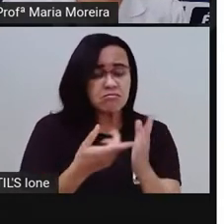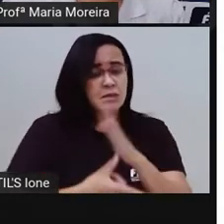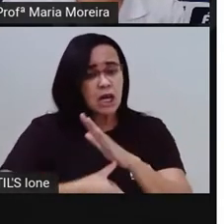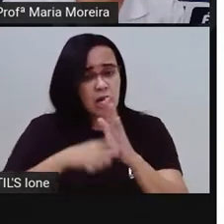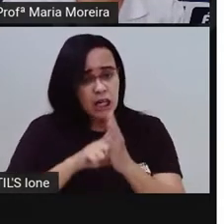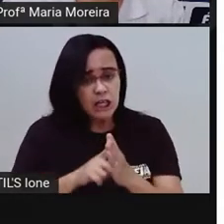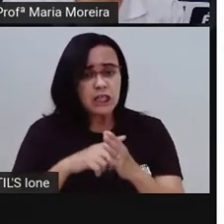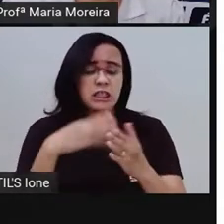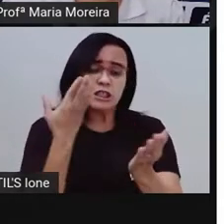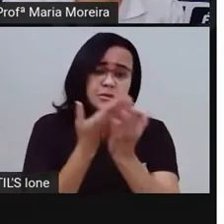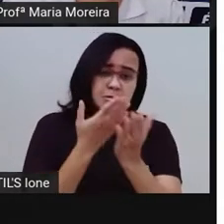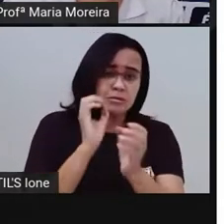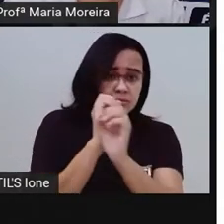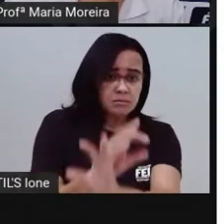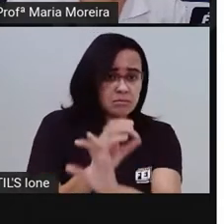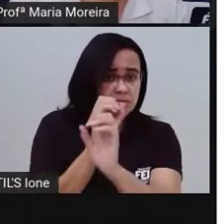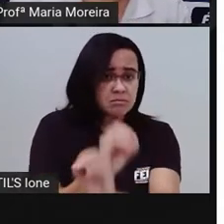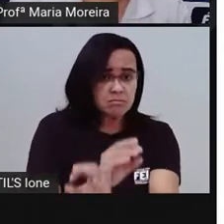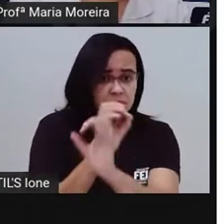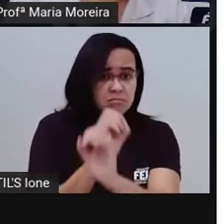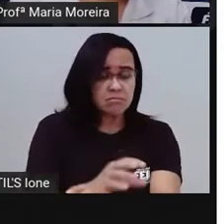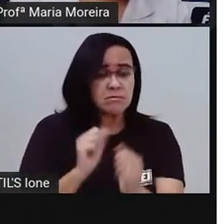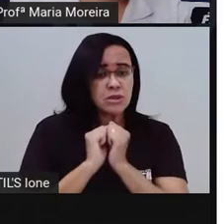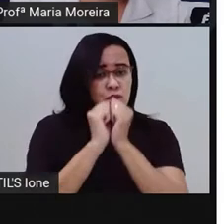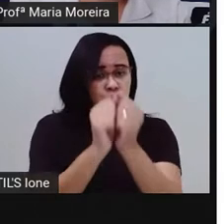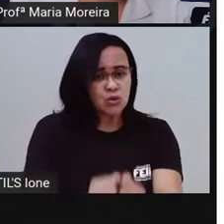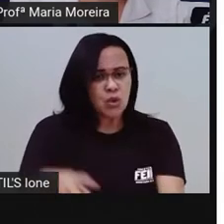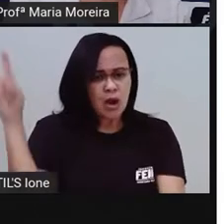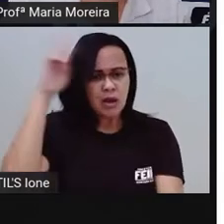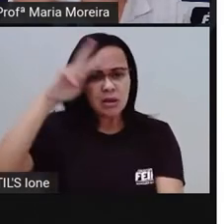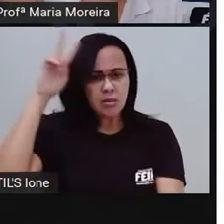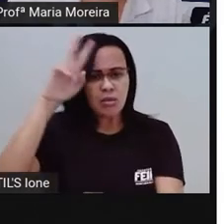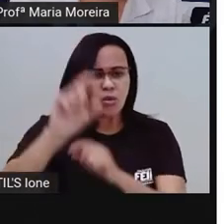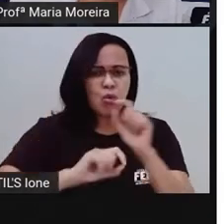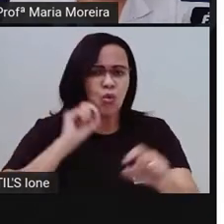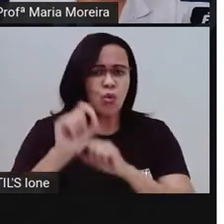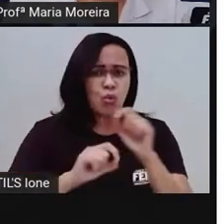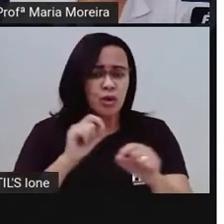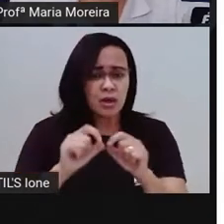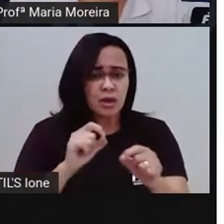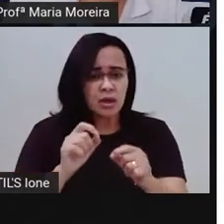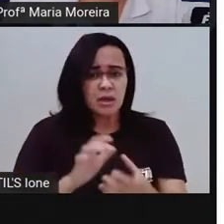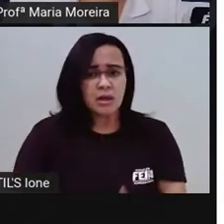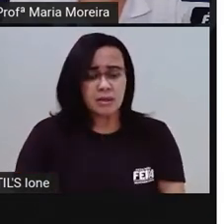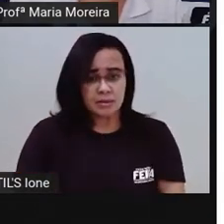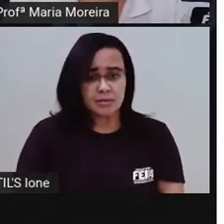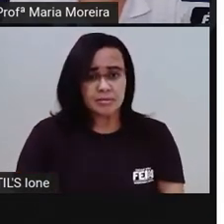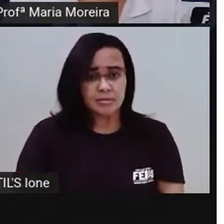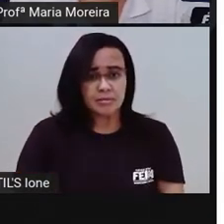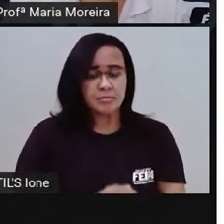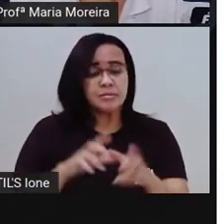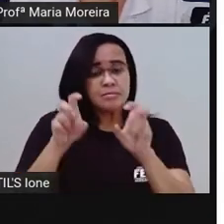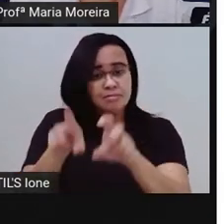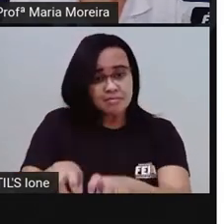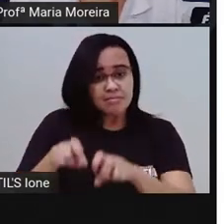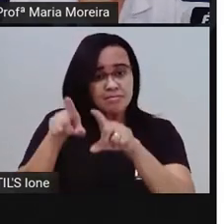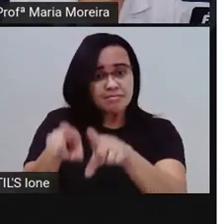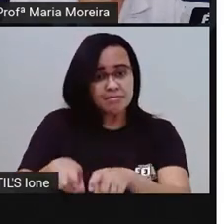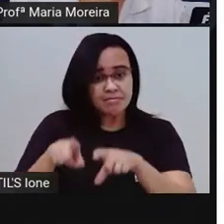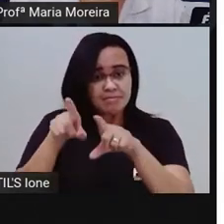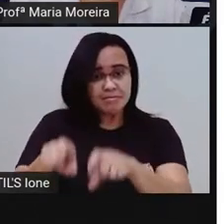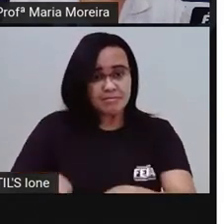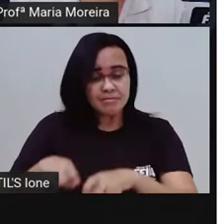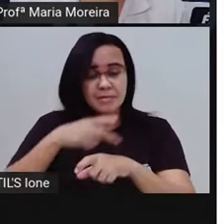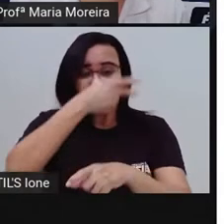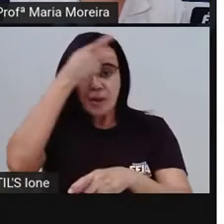fazer essa aula junto com vocês, a Pró lembrou de uma coisa, Que aí quem é da zona rural dos distritos provavelmente